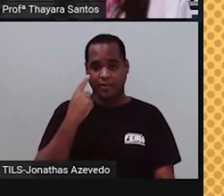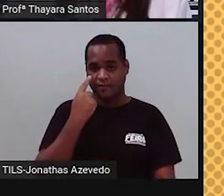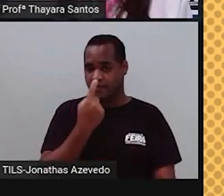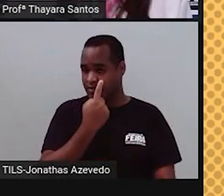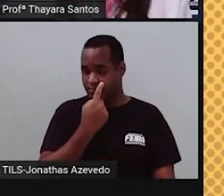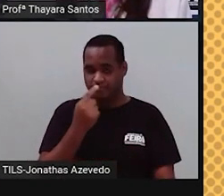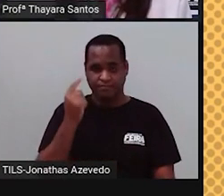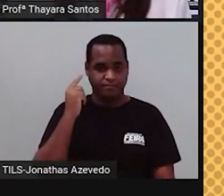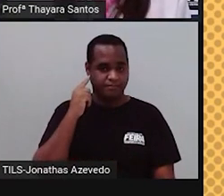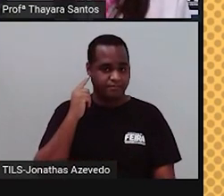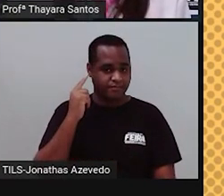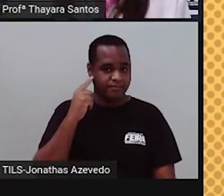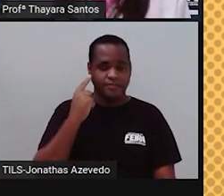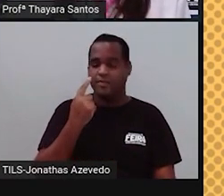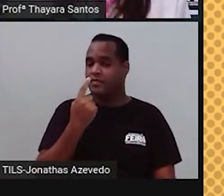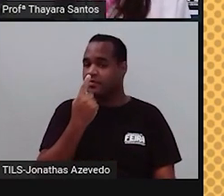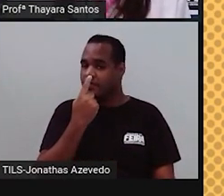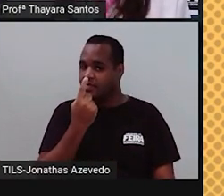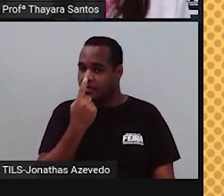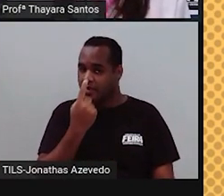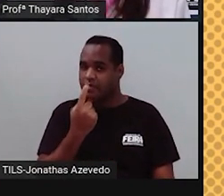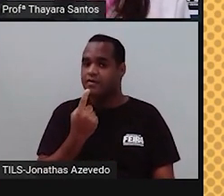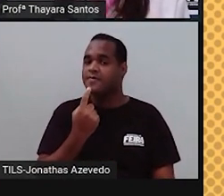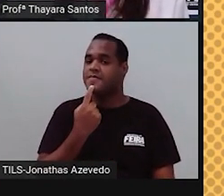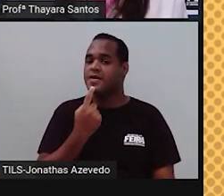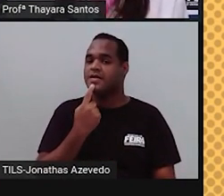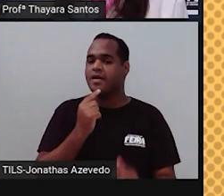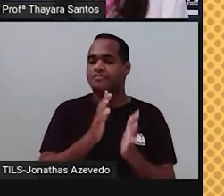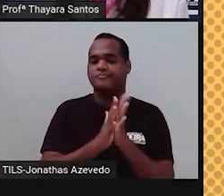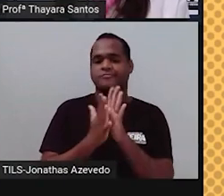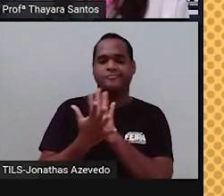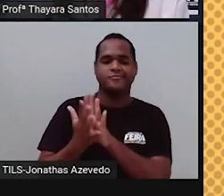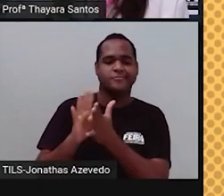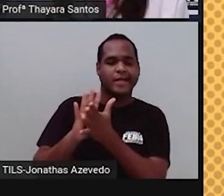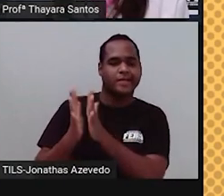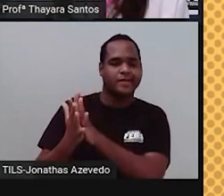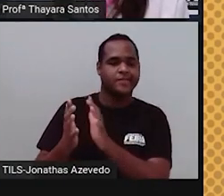a audição, o olfato, o paladar e o tato.